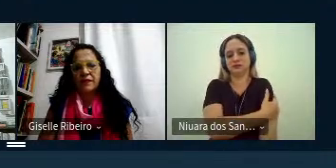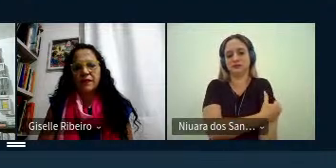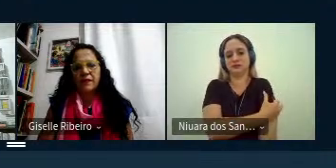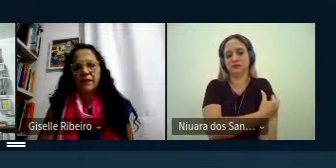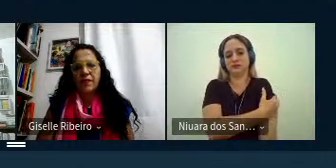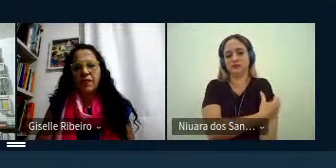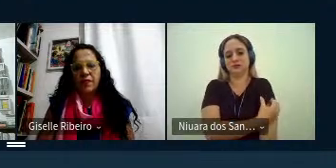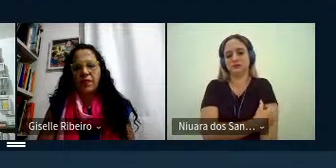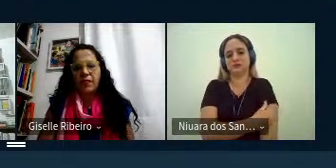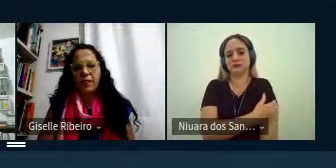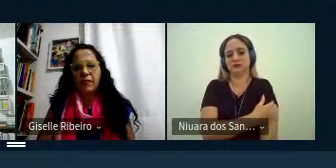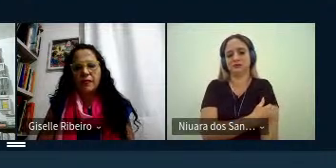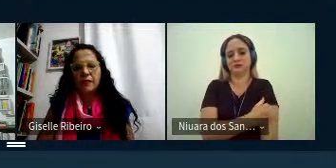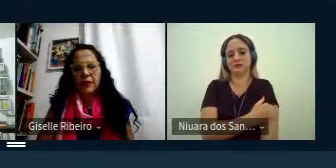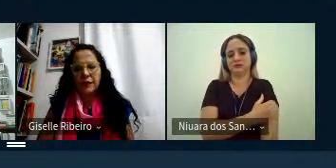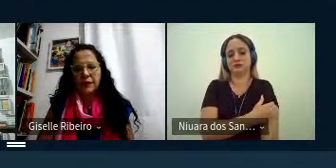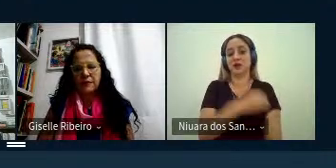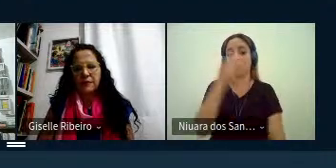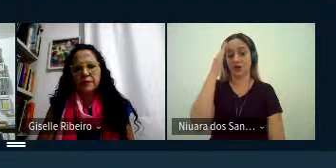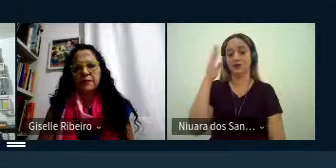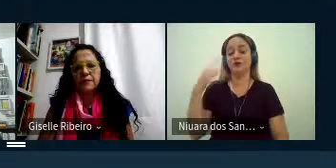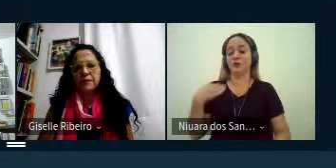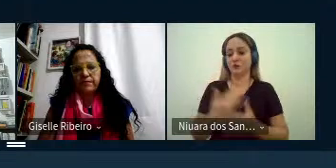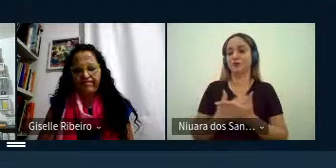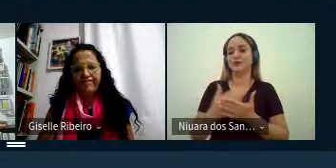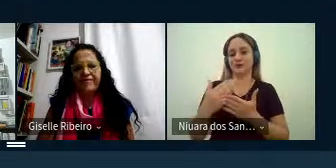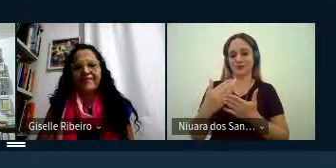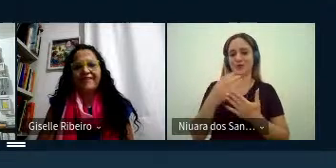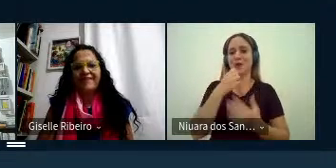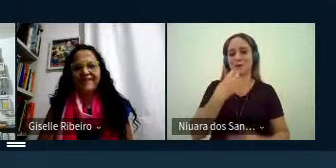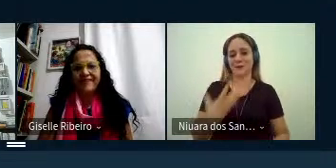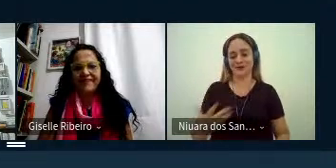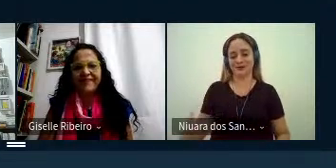acho que ela nesse sentido ela já começou muito bem né